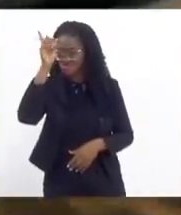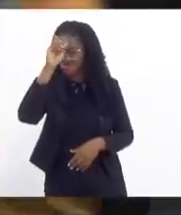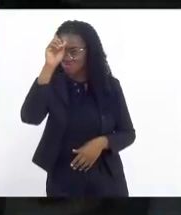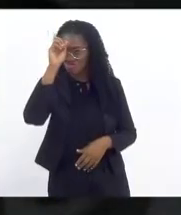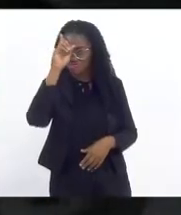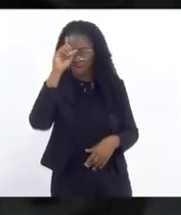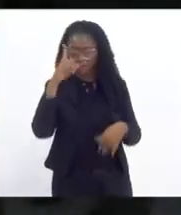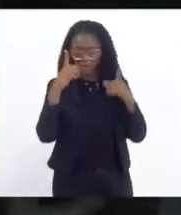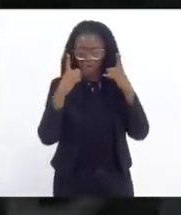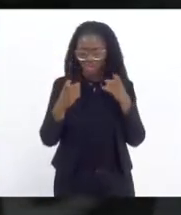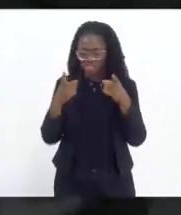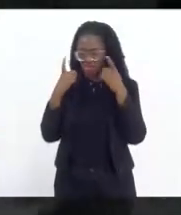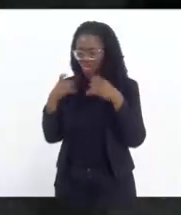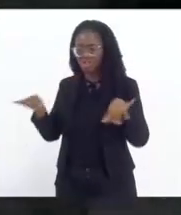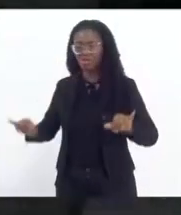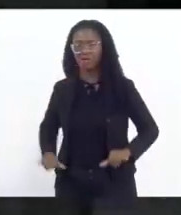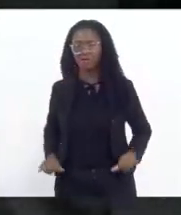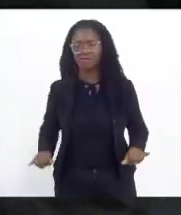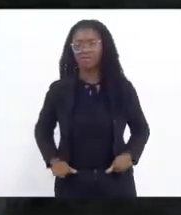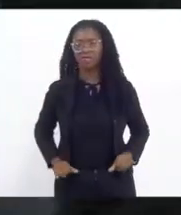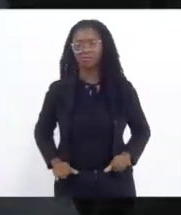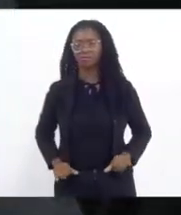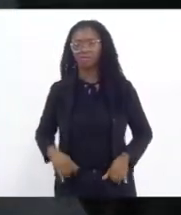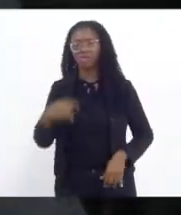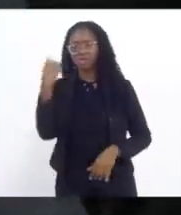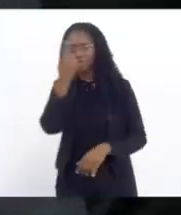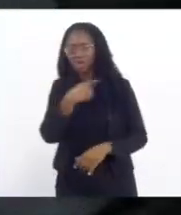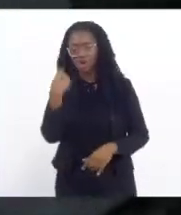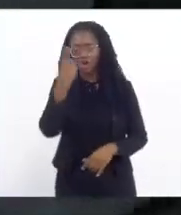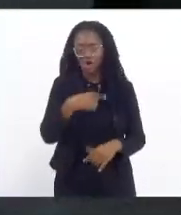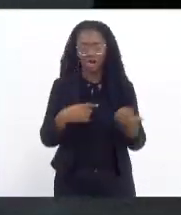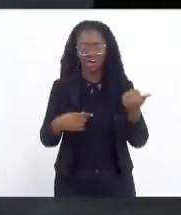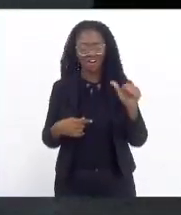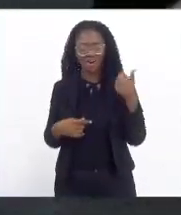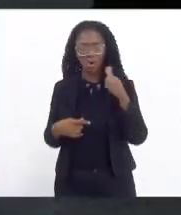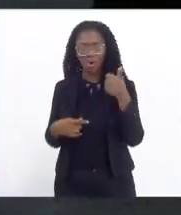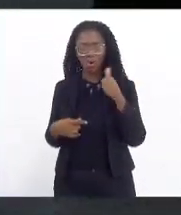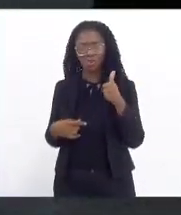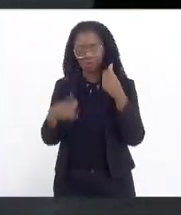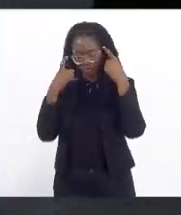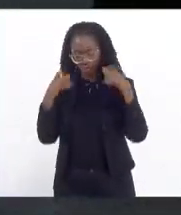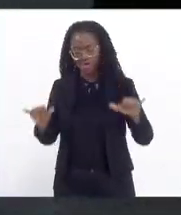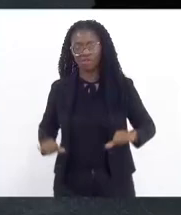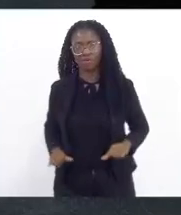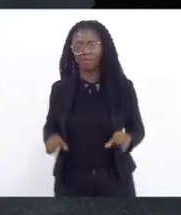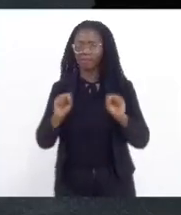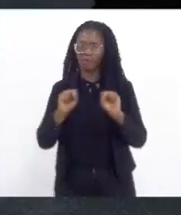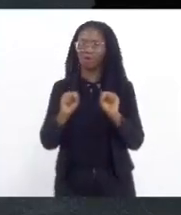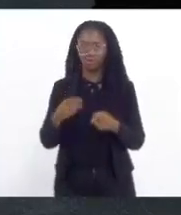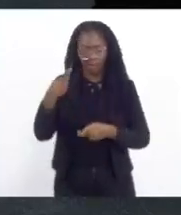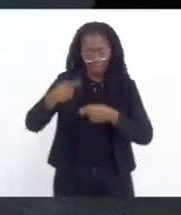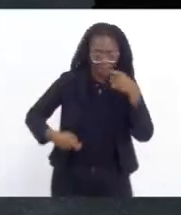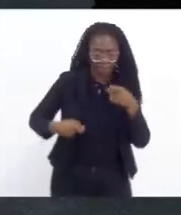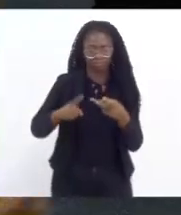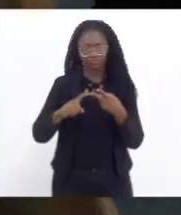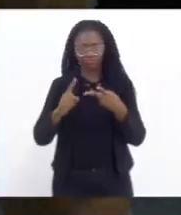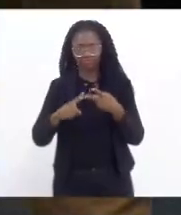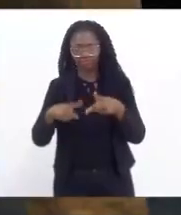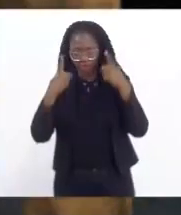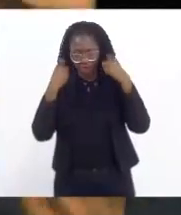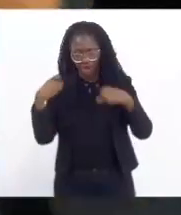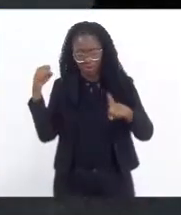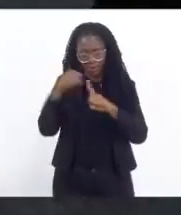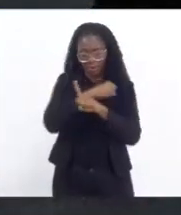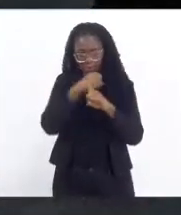11 mulheres são vítimas de violência, seja da violência física, da violência sexual, da violência